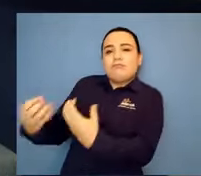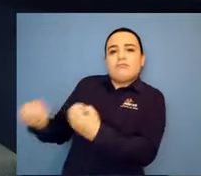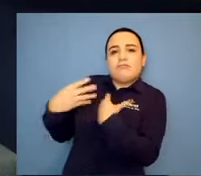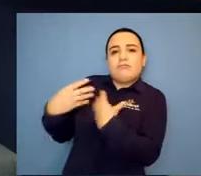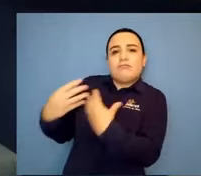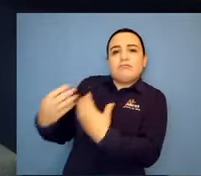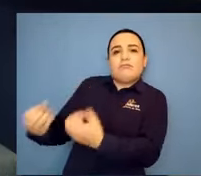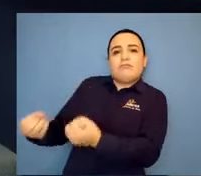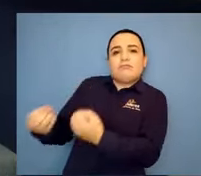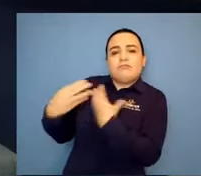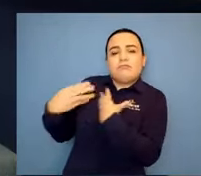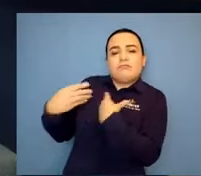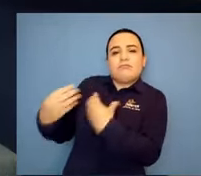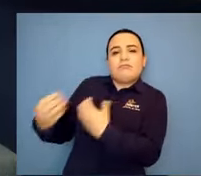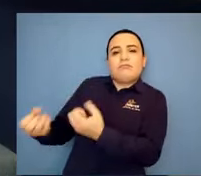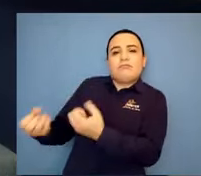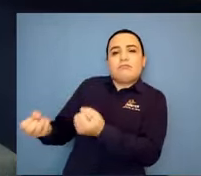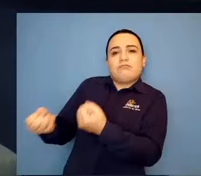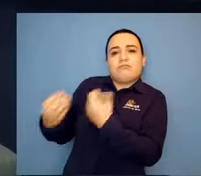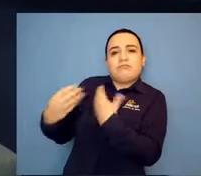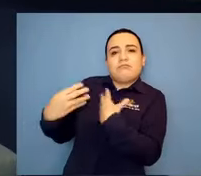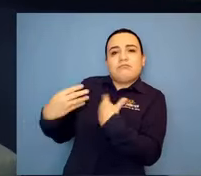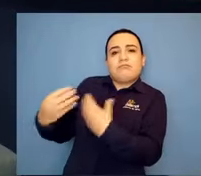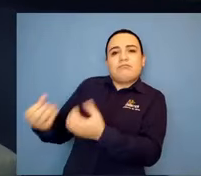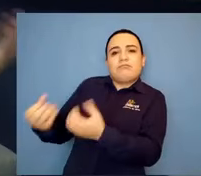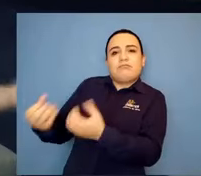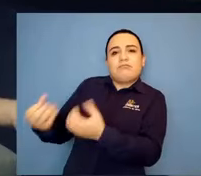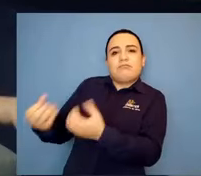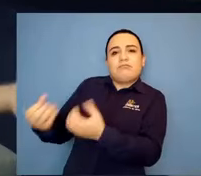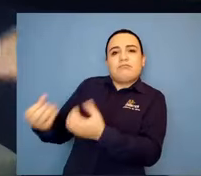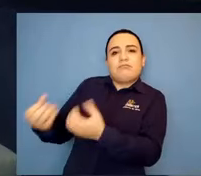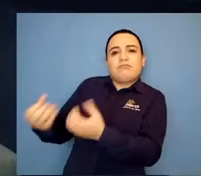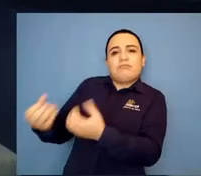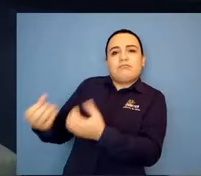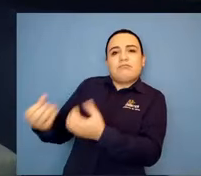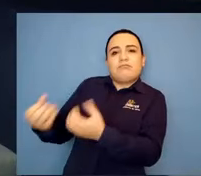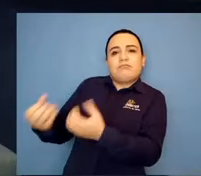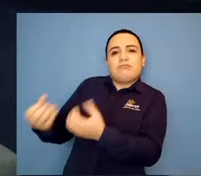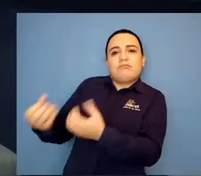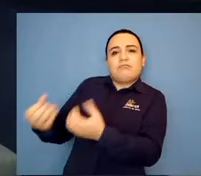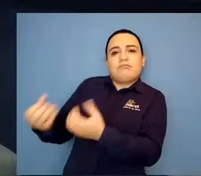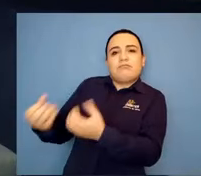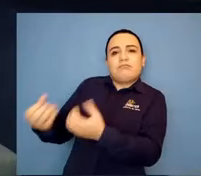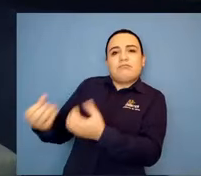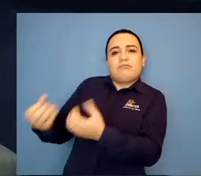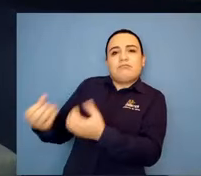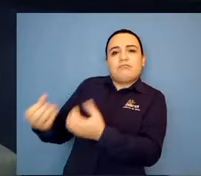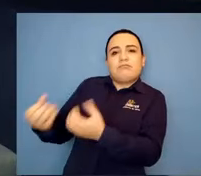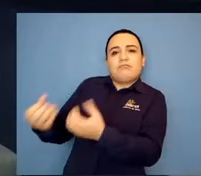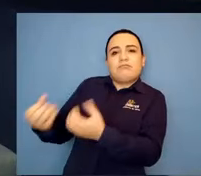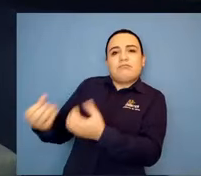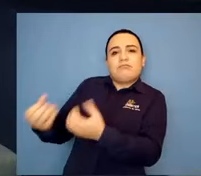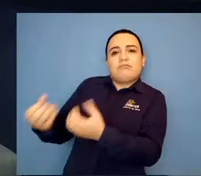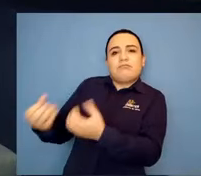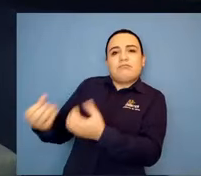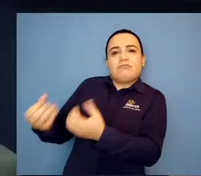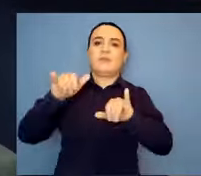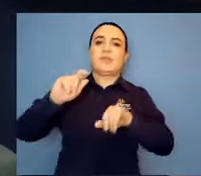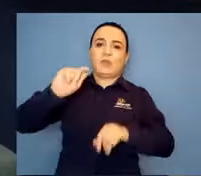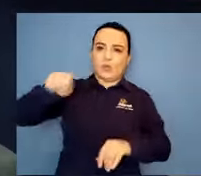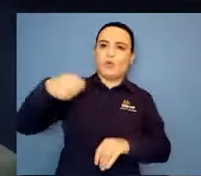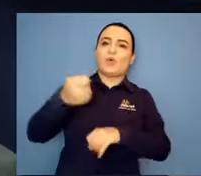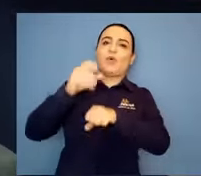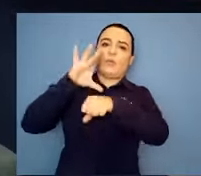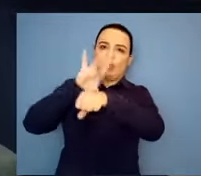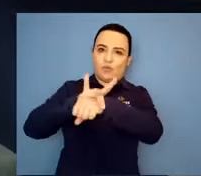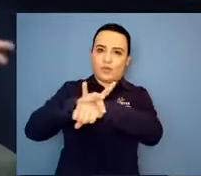exercendo esse papel, né, de cuidar do filho e olhar para o lado. A gente fala, inclusive, que principalmente, né, o período de